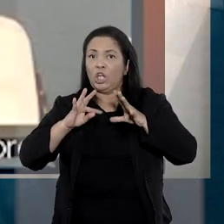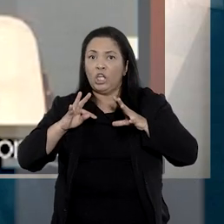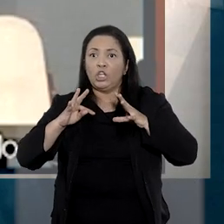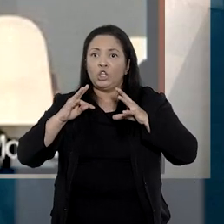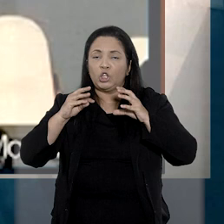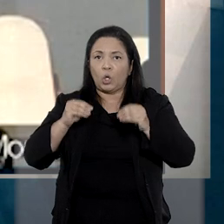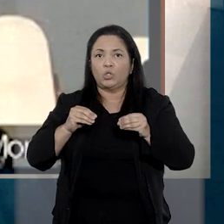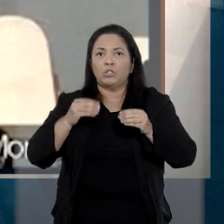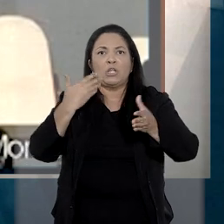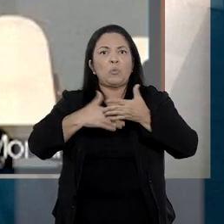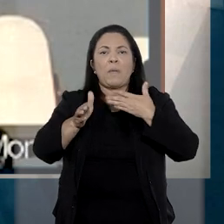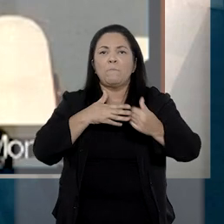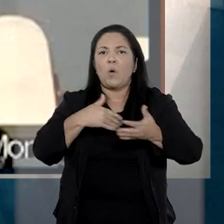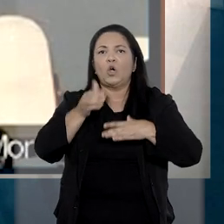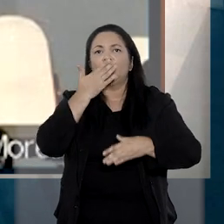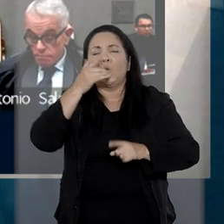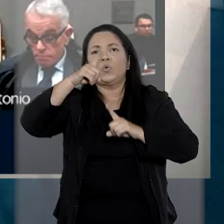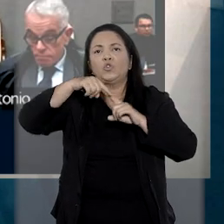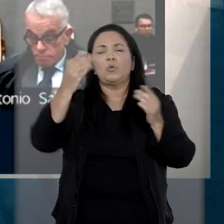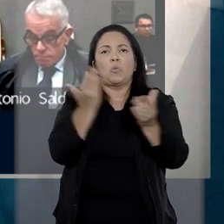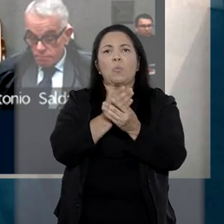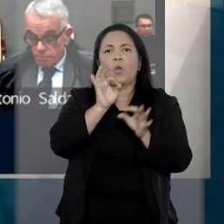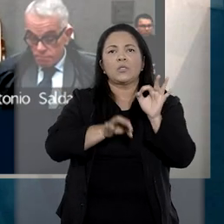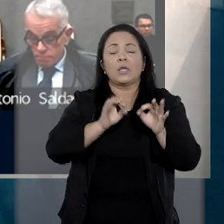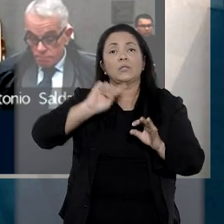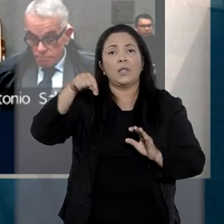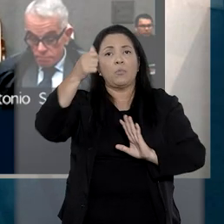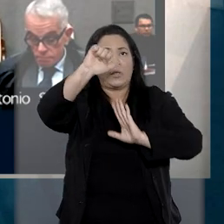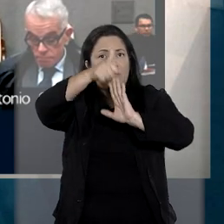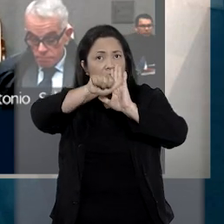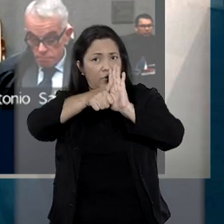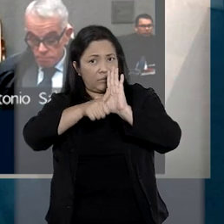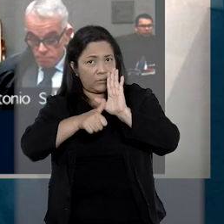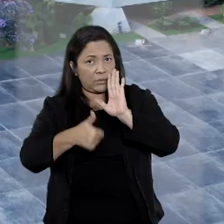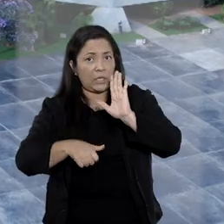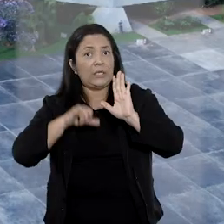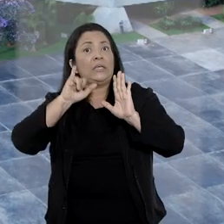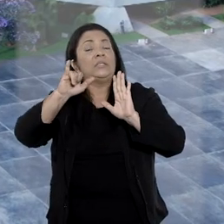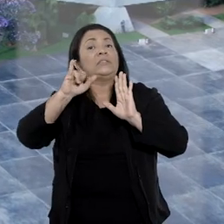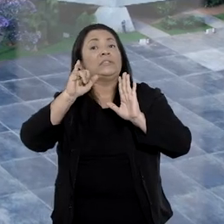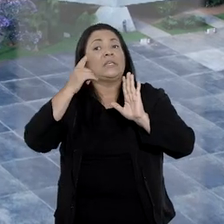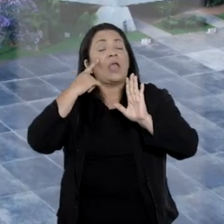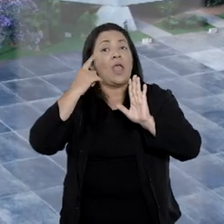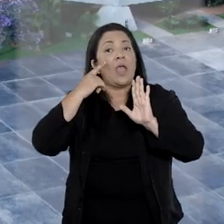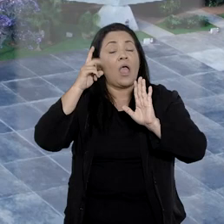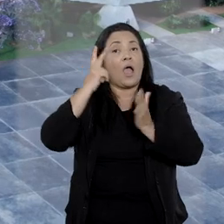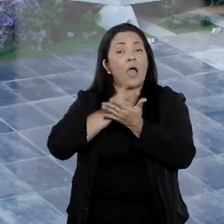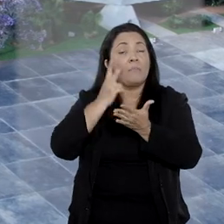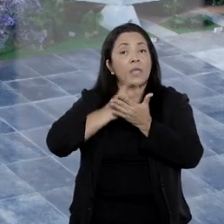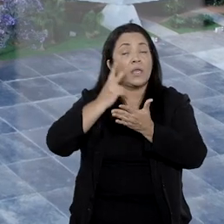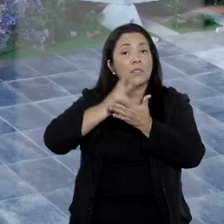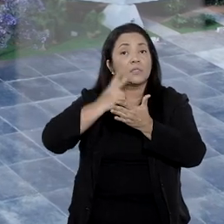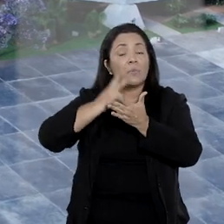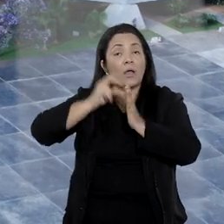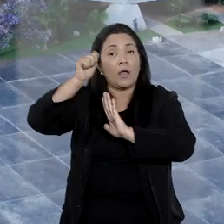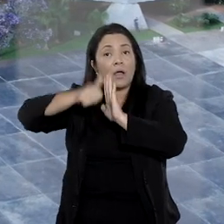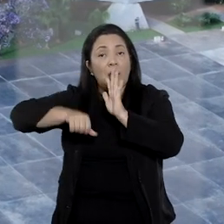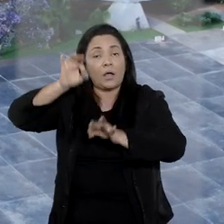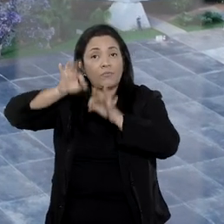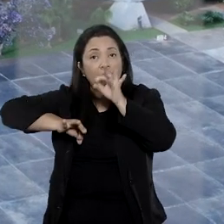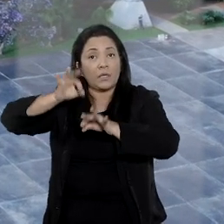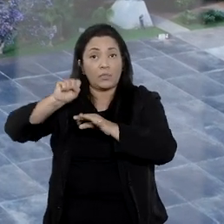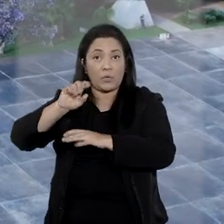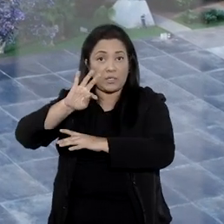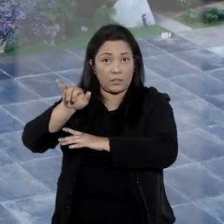cabendo ao juízo ou tribunal avaliar se a situação tratada nos autos é a mesma examinada pelo STJ no